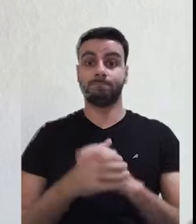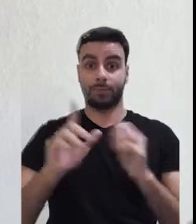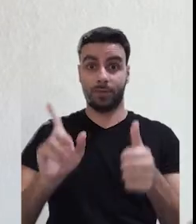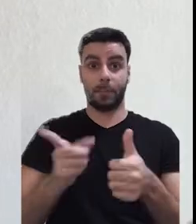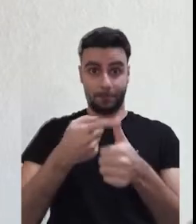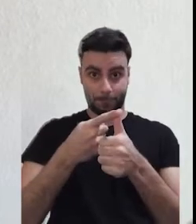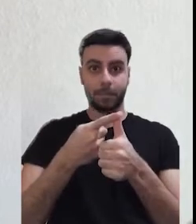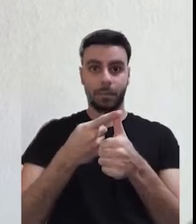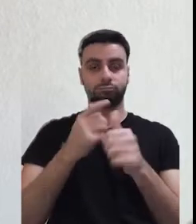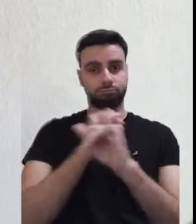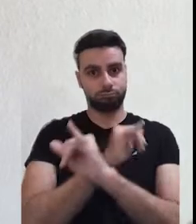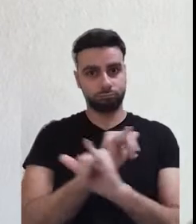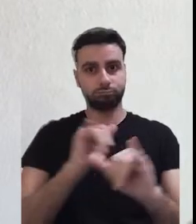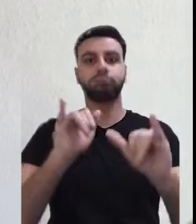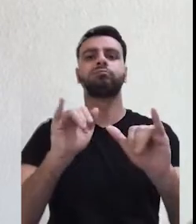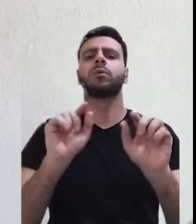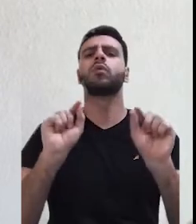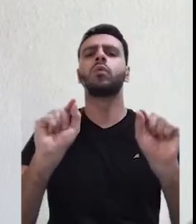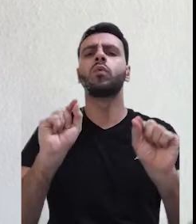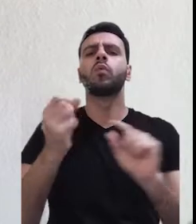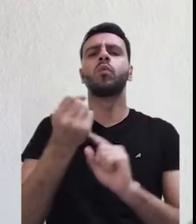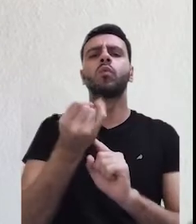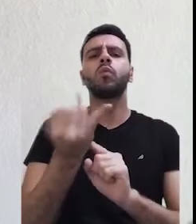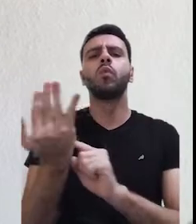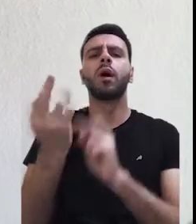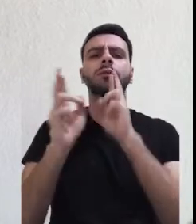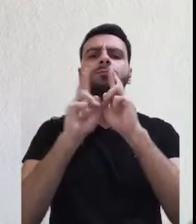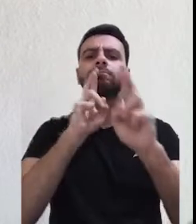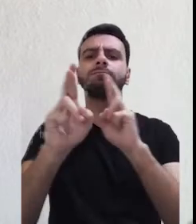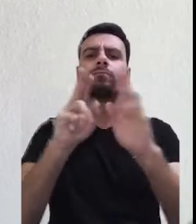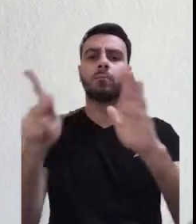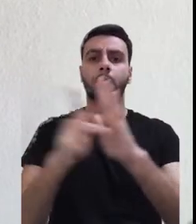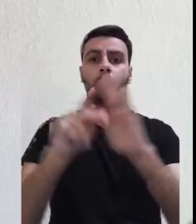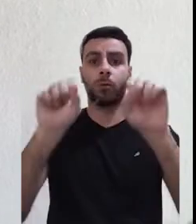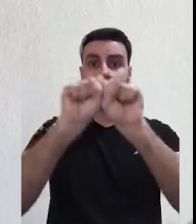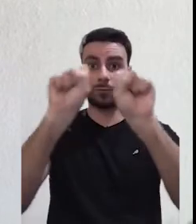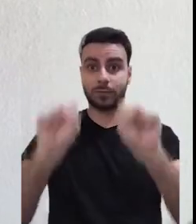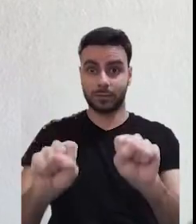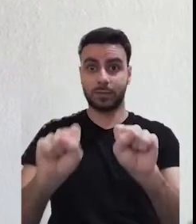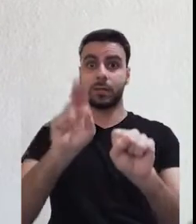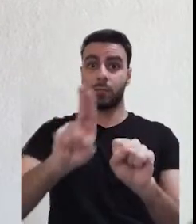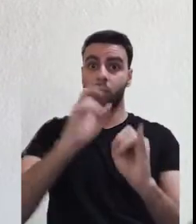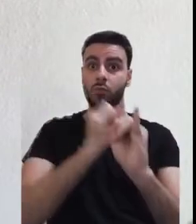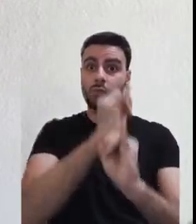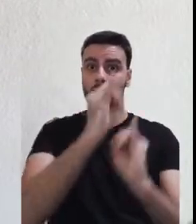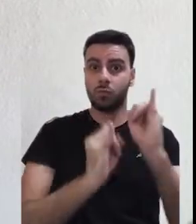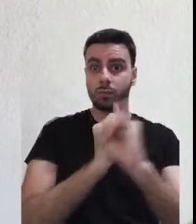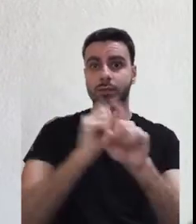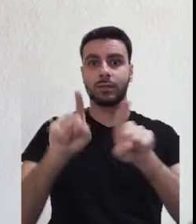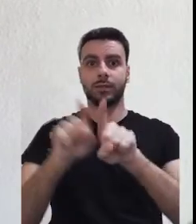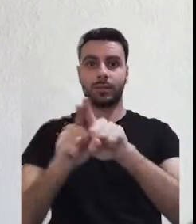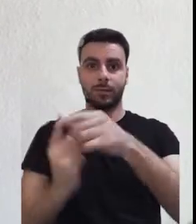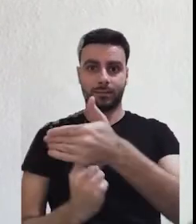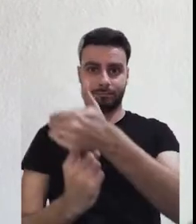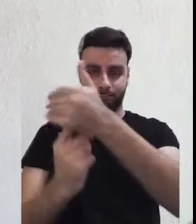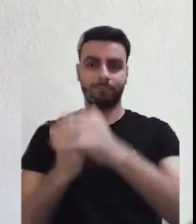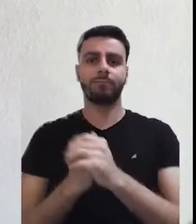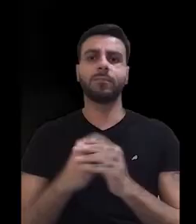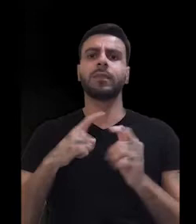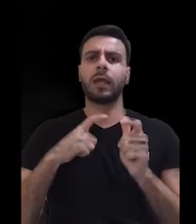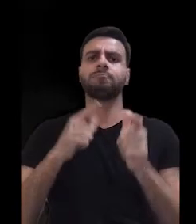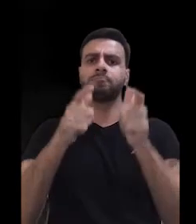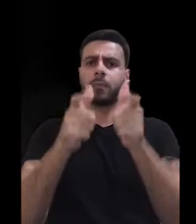E nós começamos os destaques dessa semana com um balanço de respostas ao diagnóstico de acesso digital da